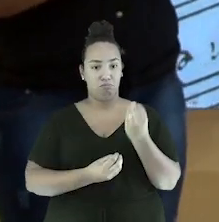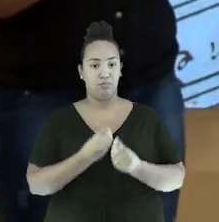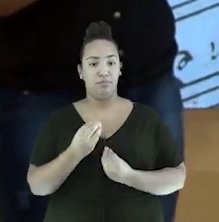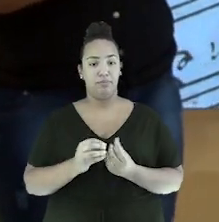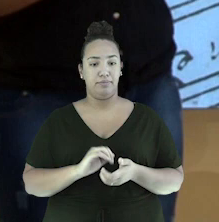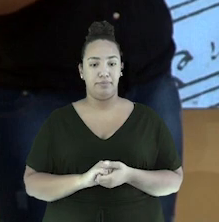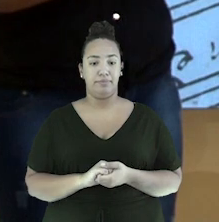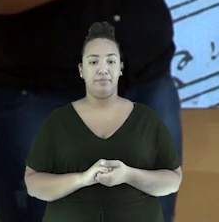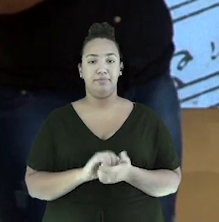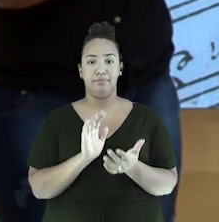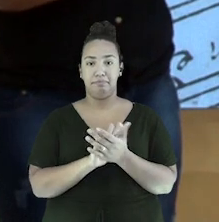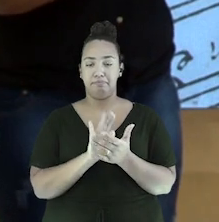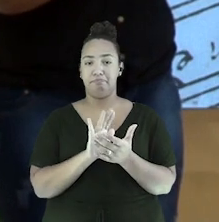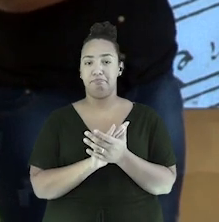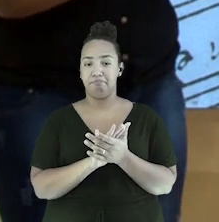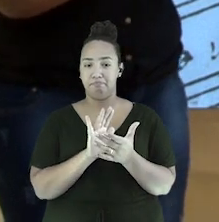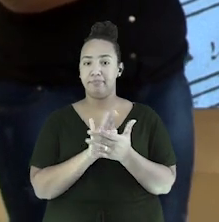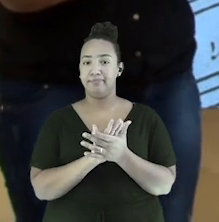Assim? Vão?